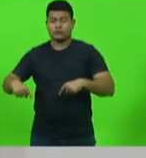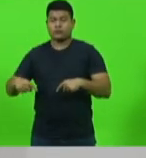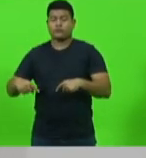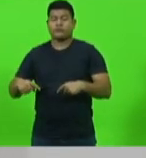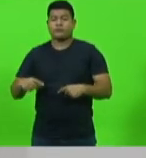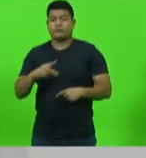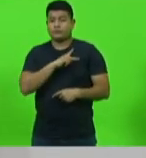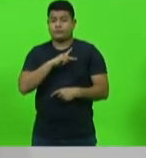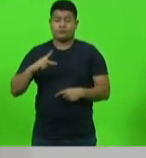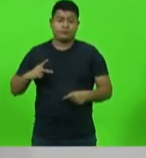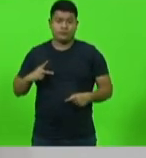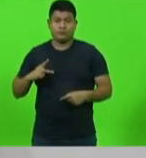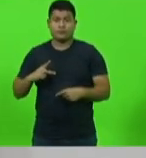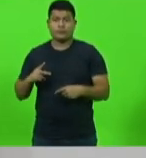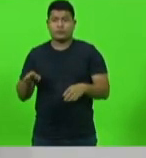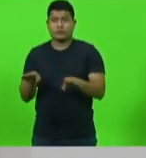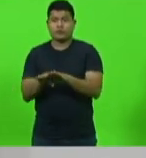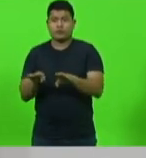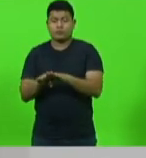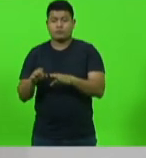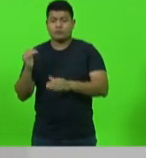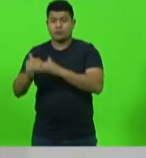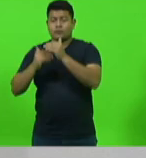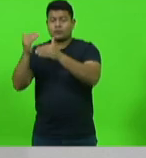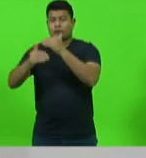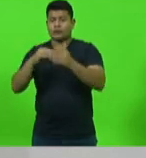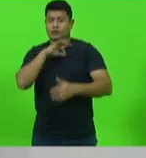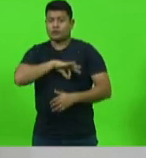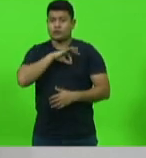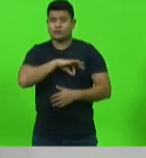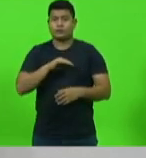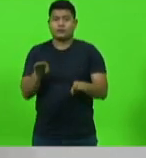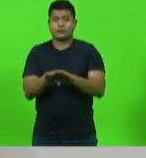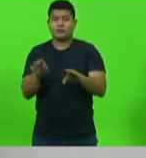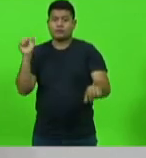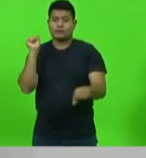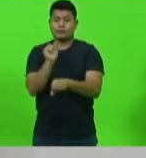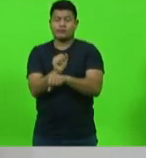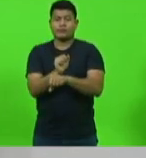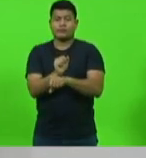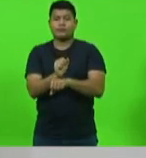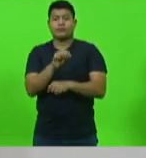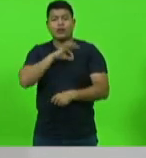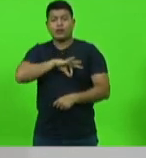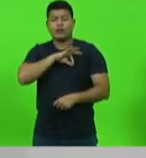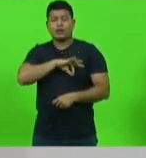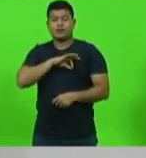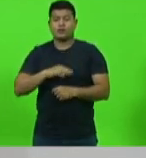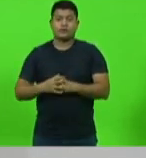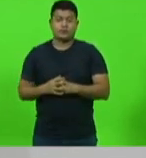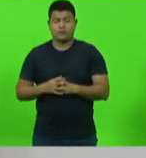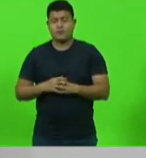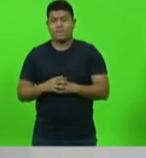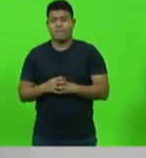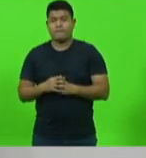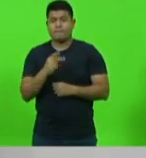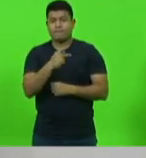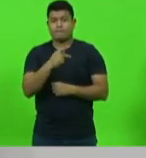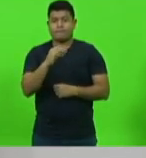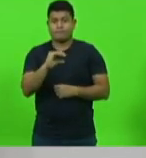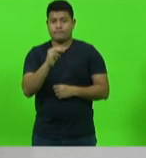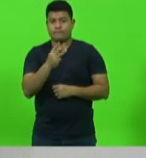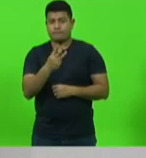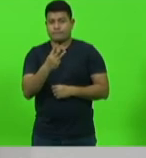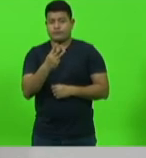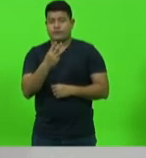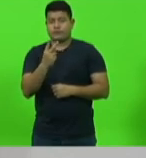planos de careira, abrindo as portas para longos congelamentos salariais. A PEC 32, senhores e senhoras, deputados,